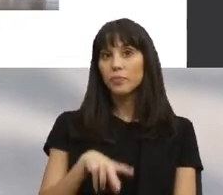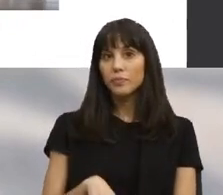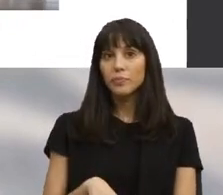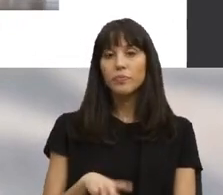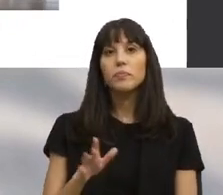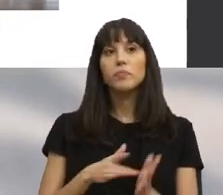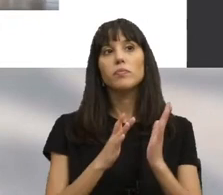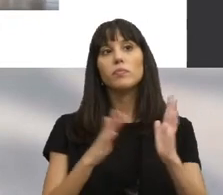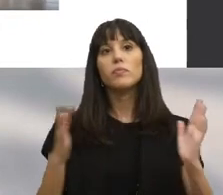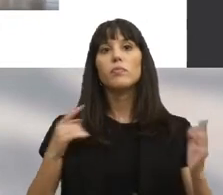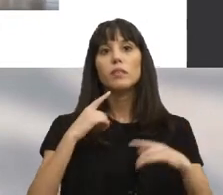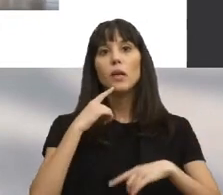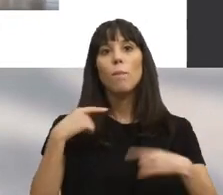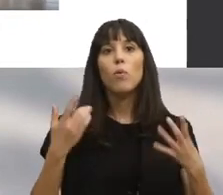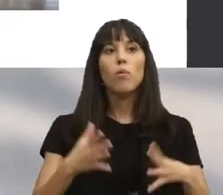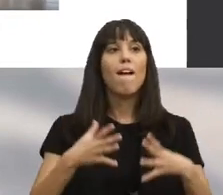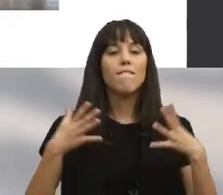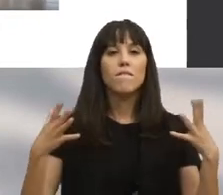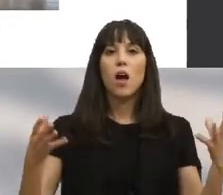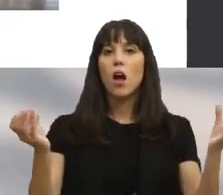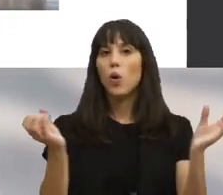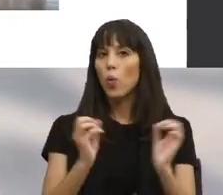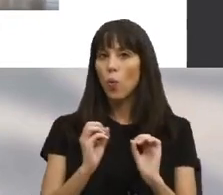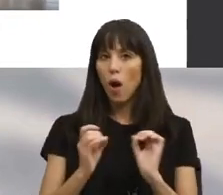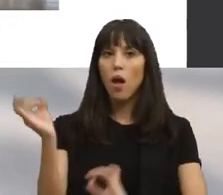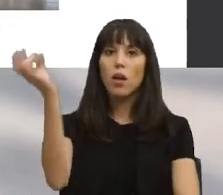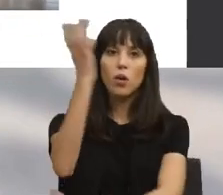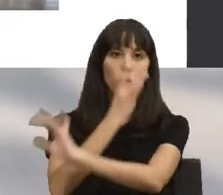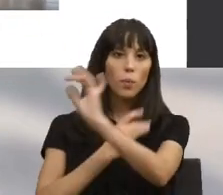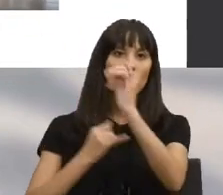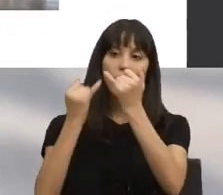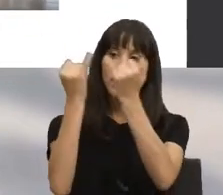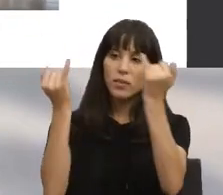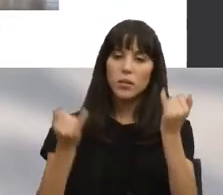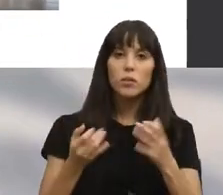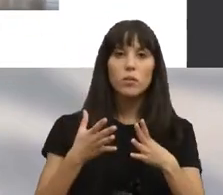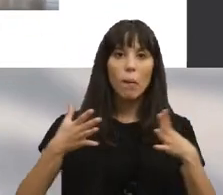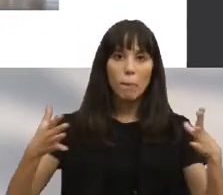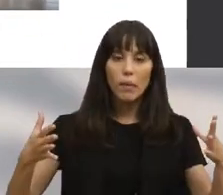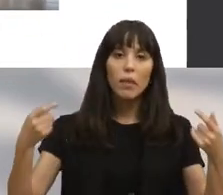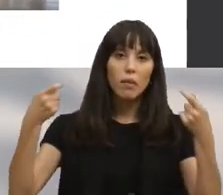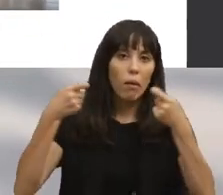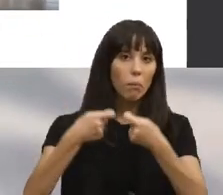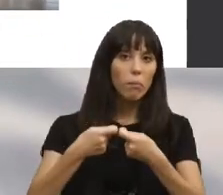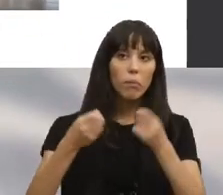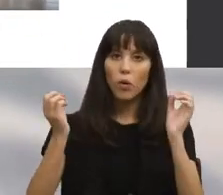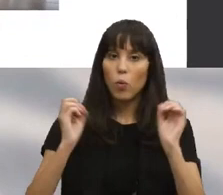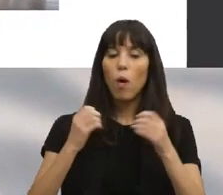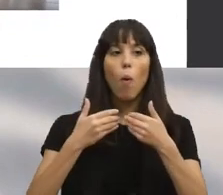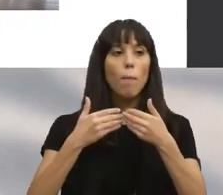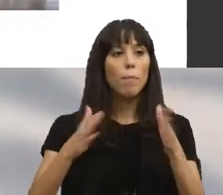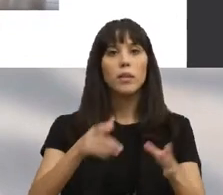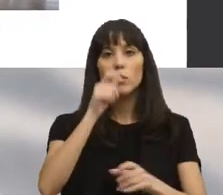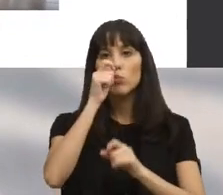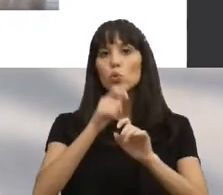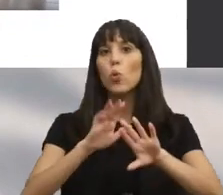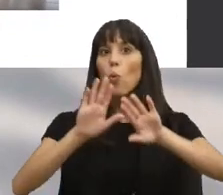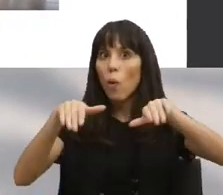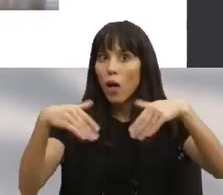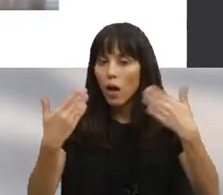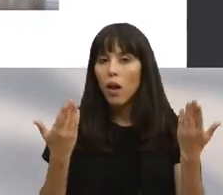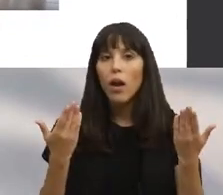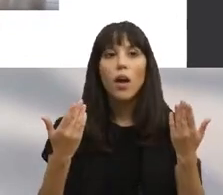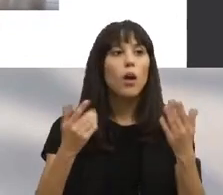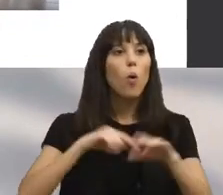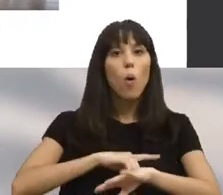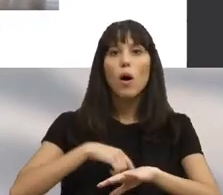biblioteca pública de dimensão europeia e internacional que, por exemplo, esteja aberta a toda a gente e